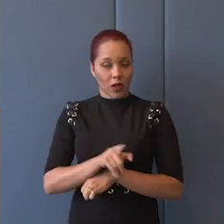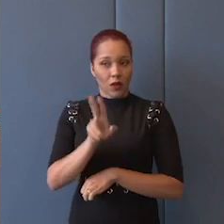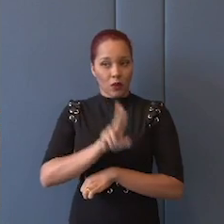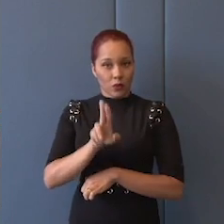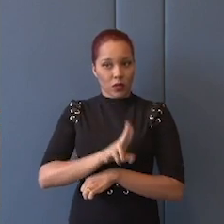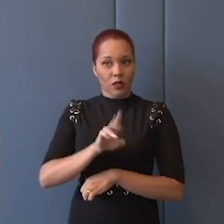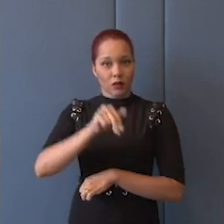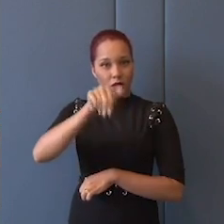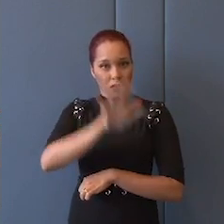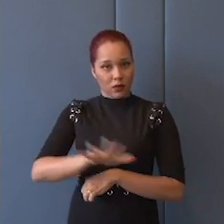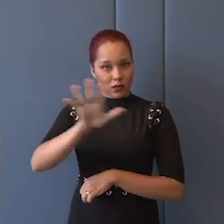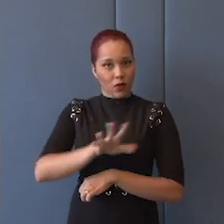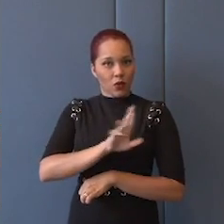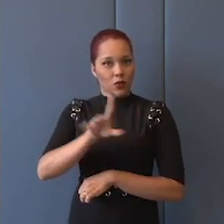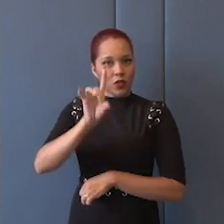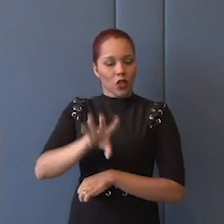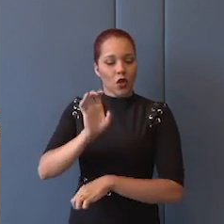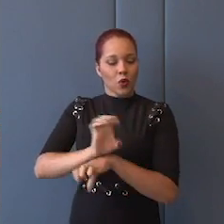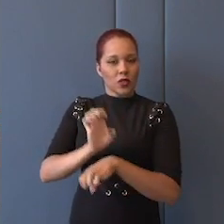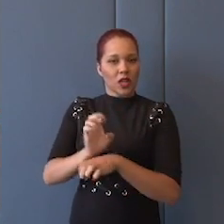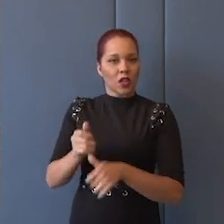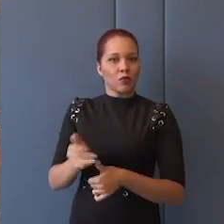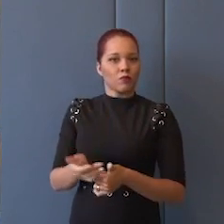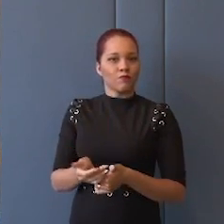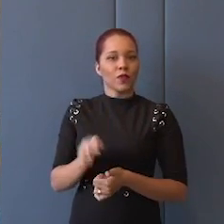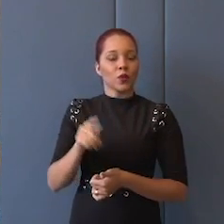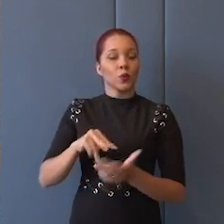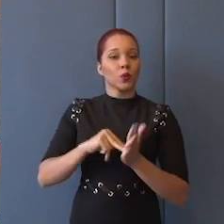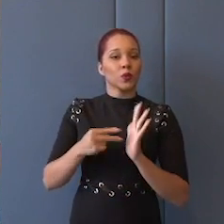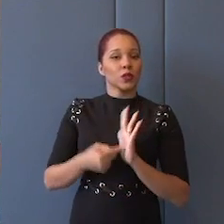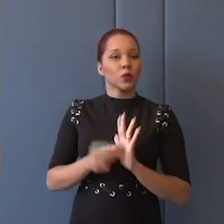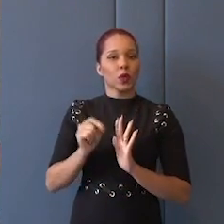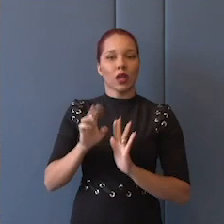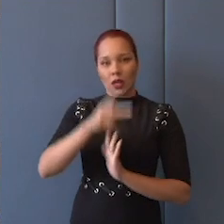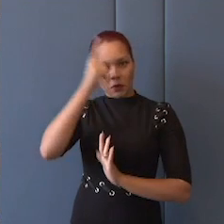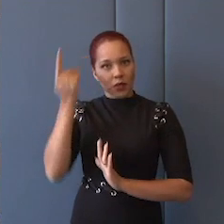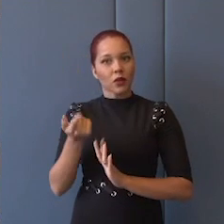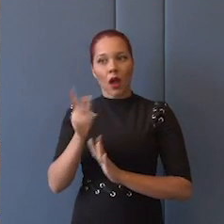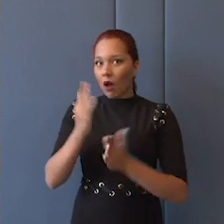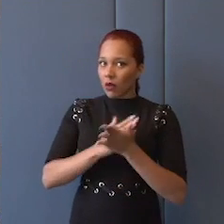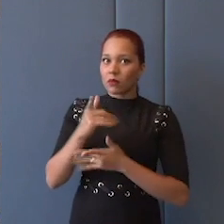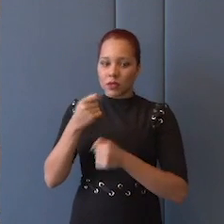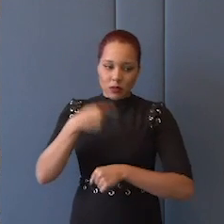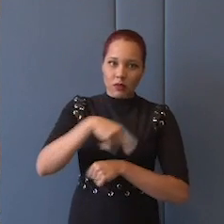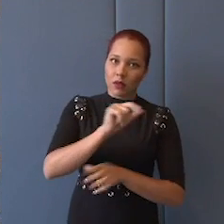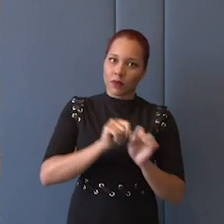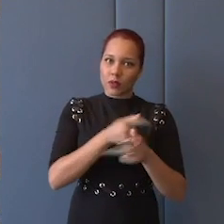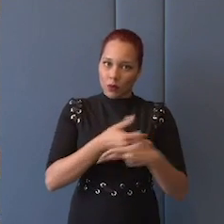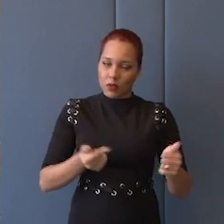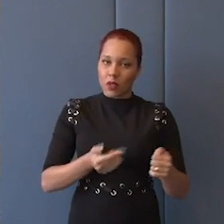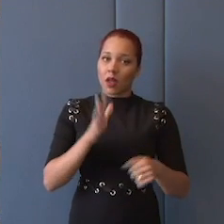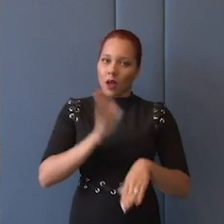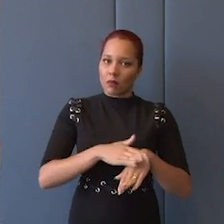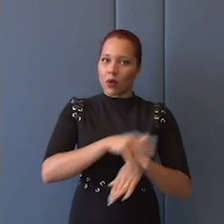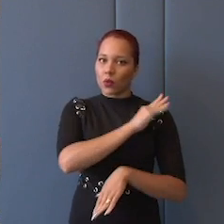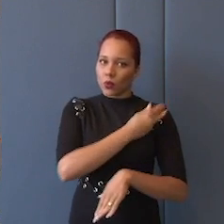da nação. Na verdade, quer dizer, eu falei que é o Estado, mas, enfim, nesse sentido de que, claro, alguém precisa ir lá a fazer as coisas. E esse é o governo que tem o